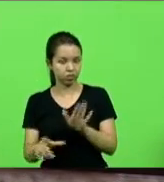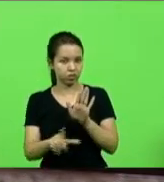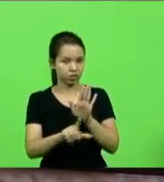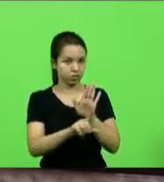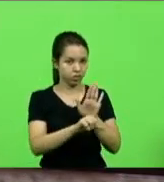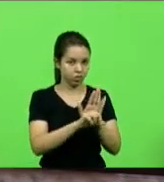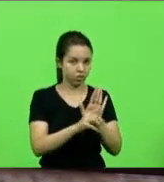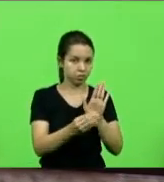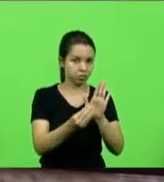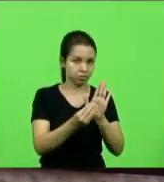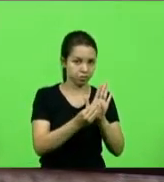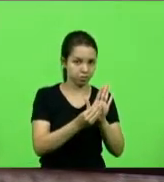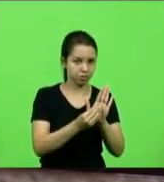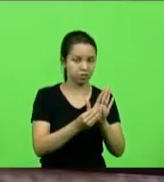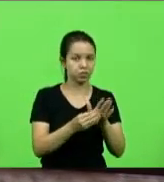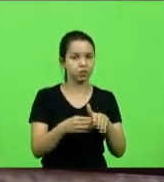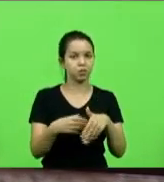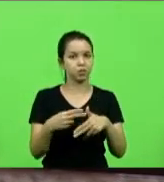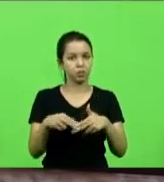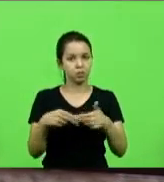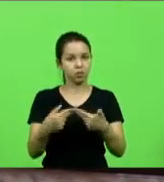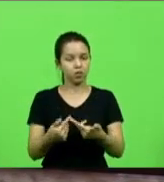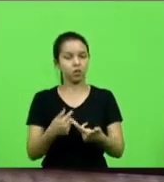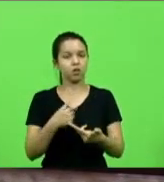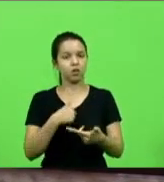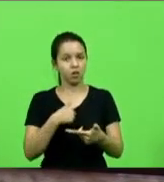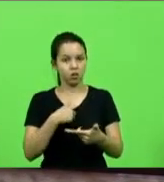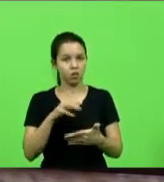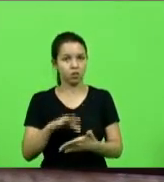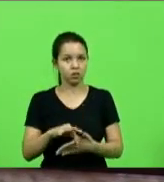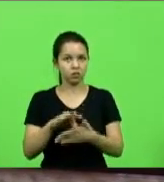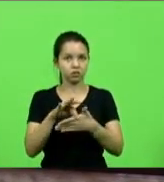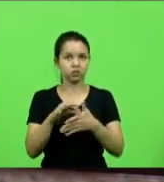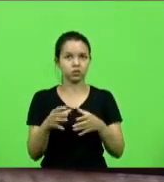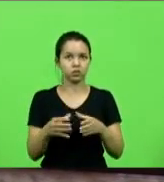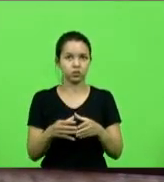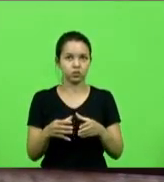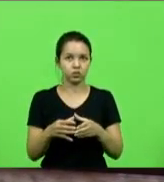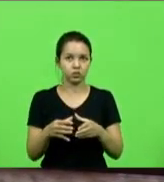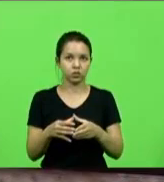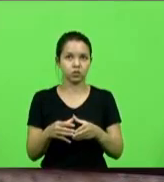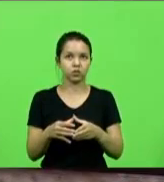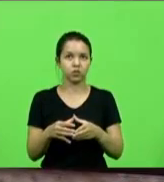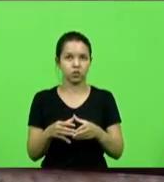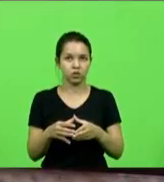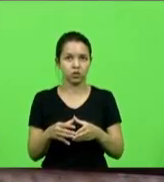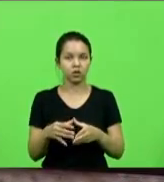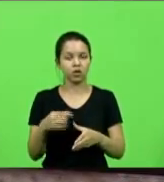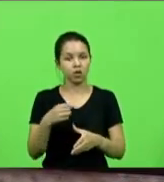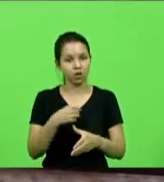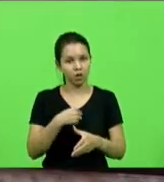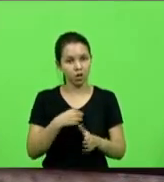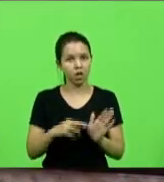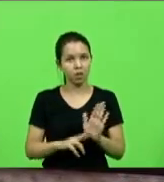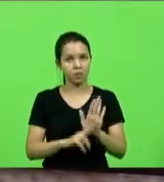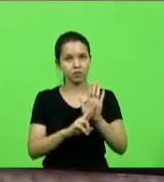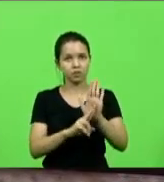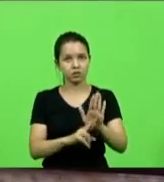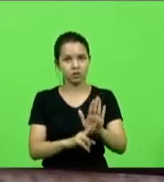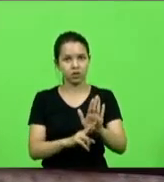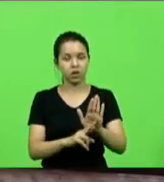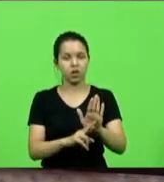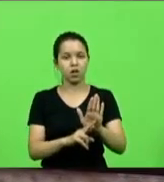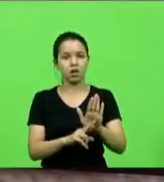e aqui, como líder da bancada, acredito poder representar todos os membros do PSD, nós votamos